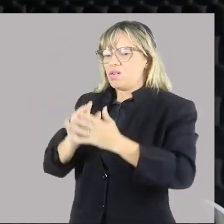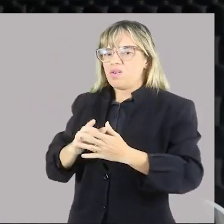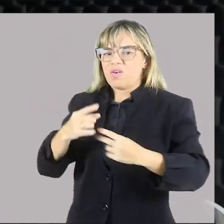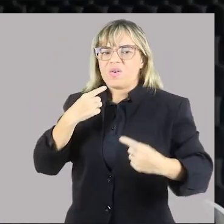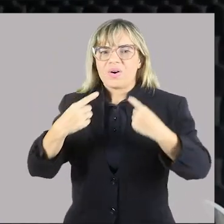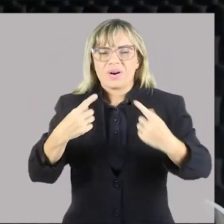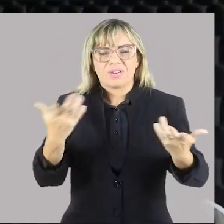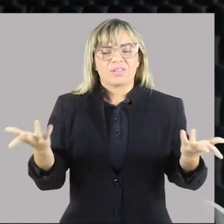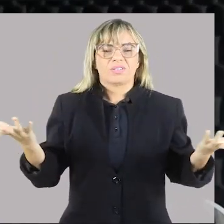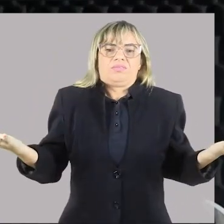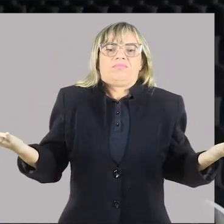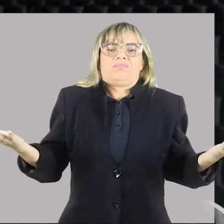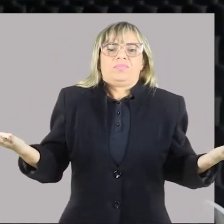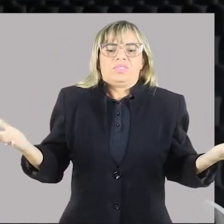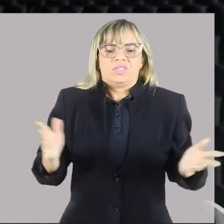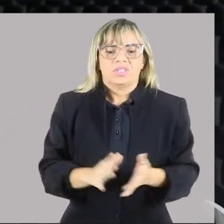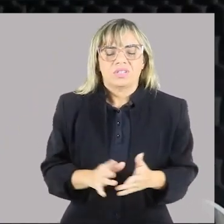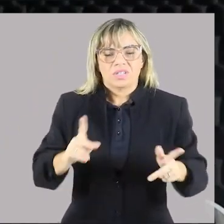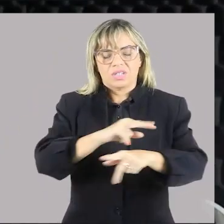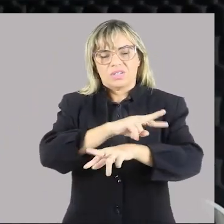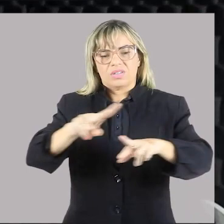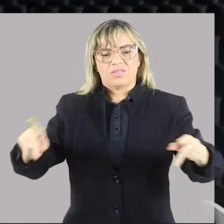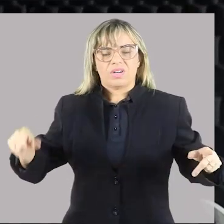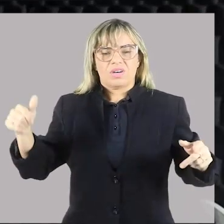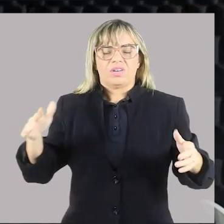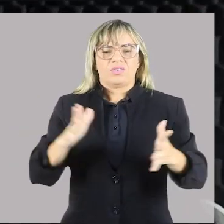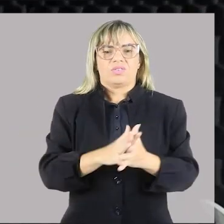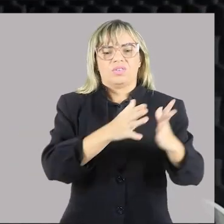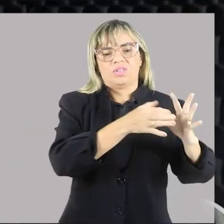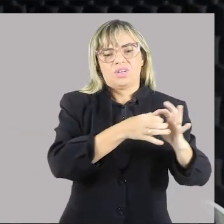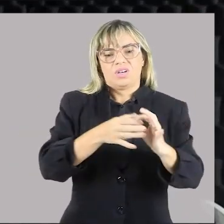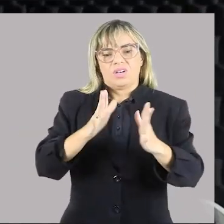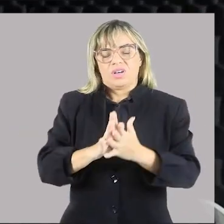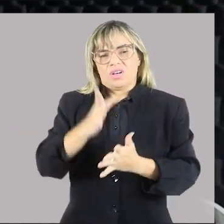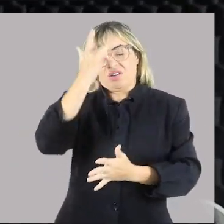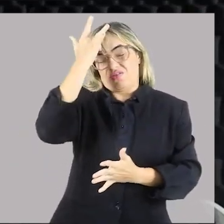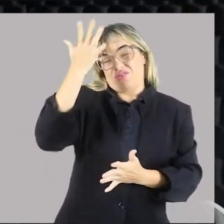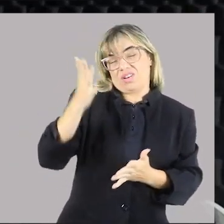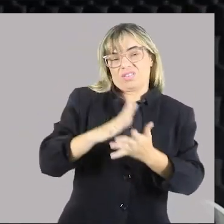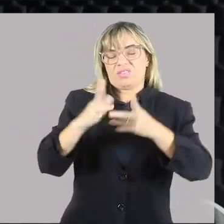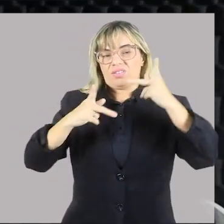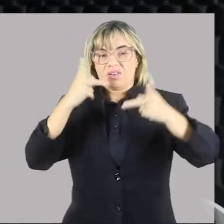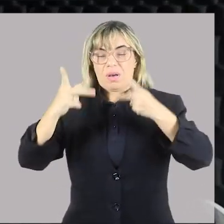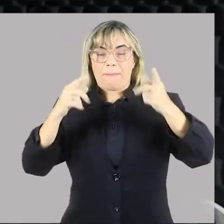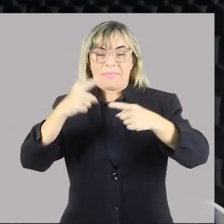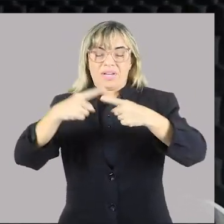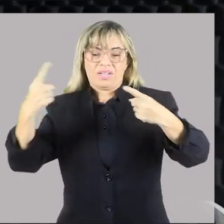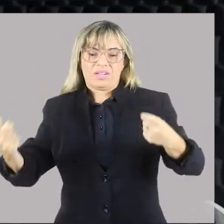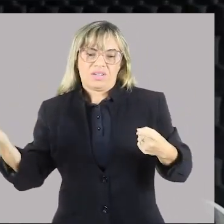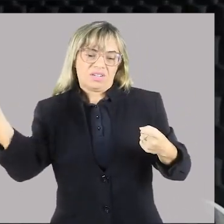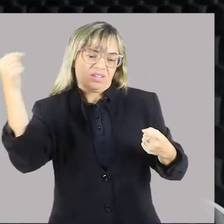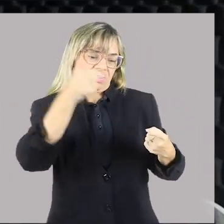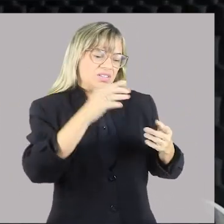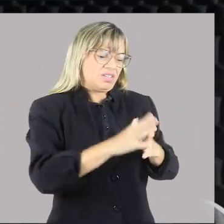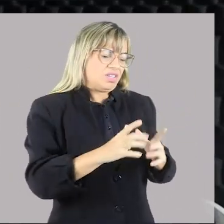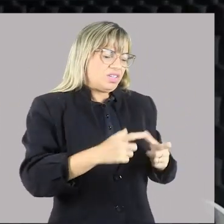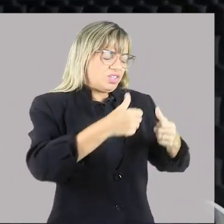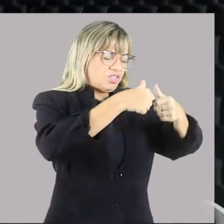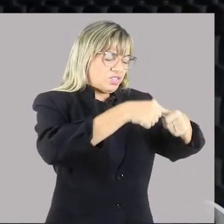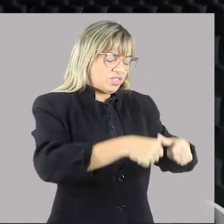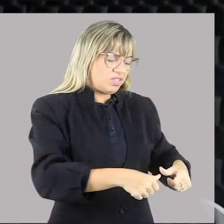fatores. É fácil falar, mas quem se encontra naquela situação